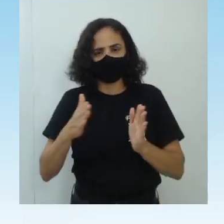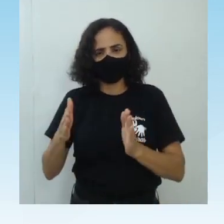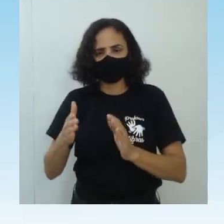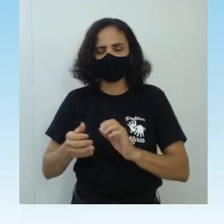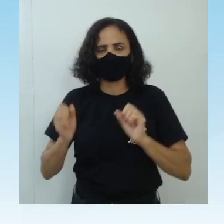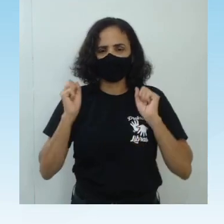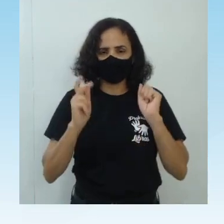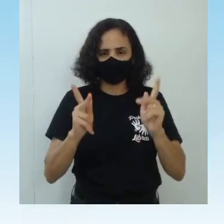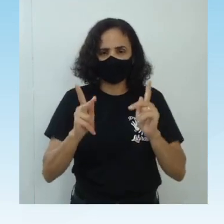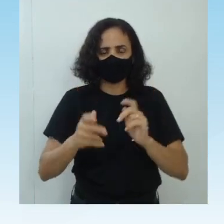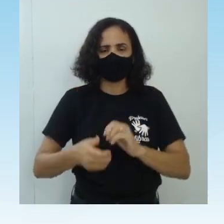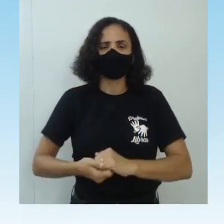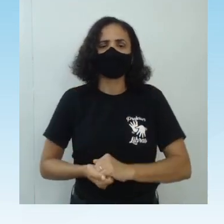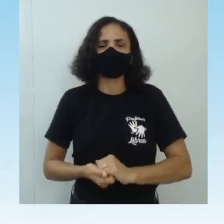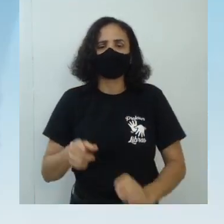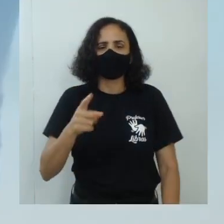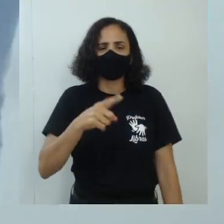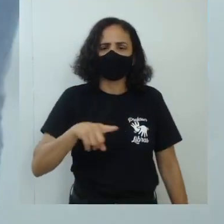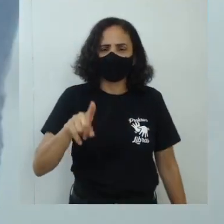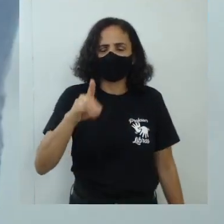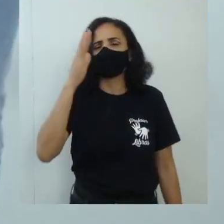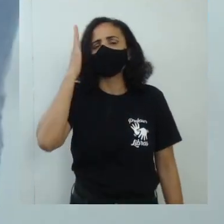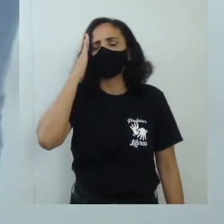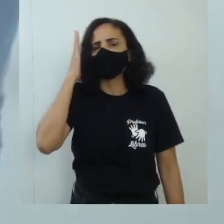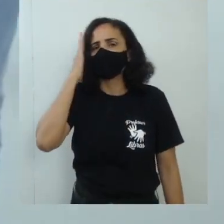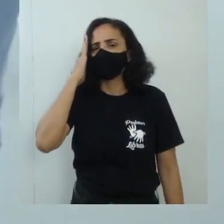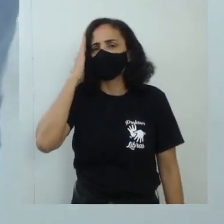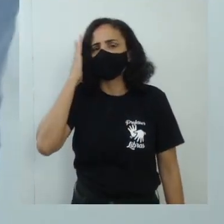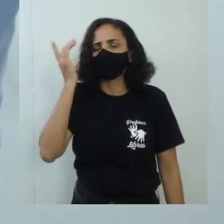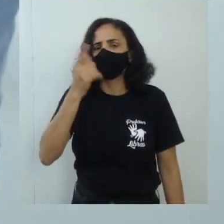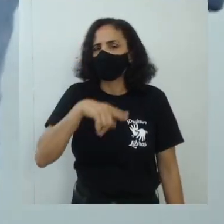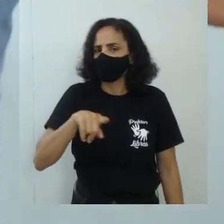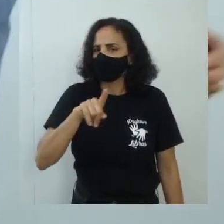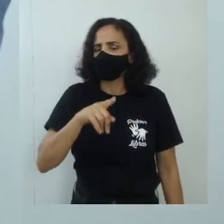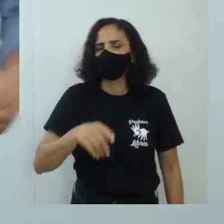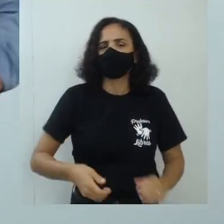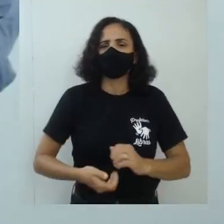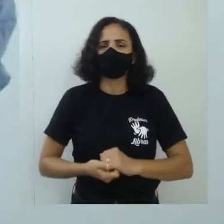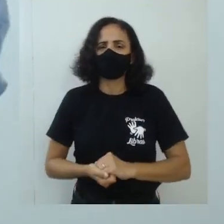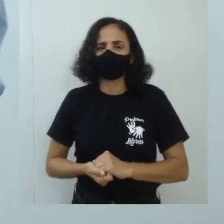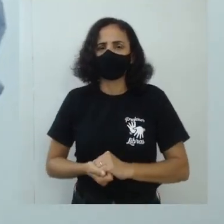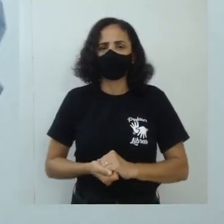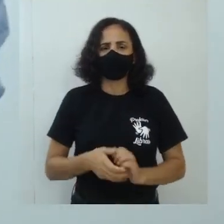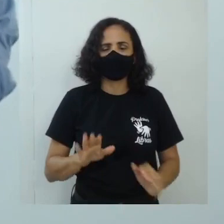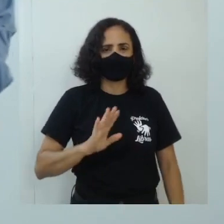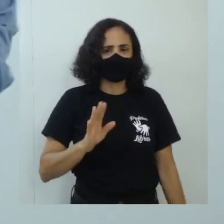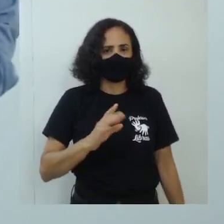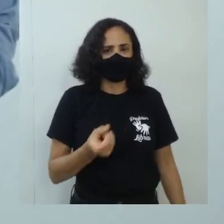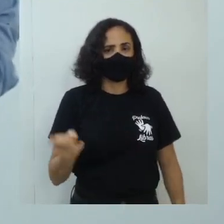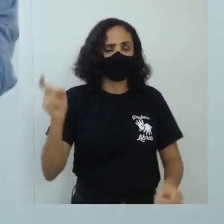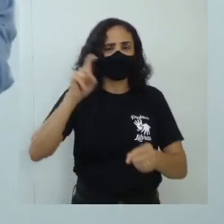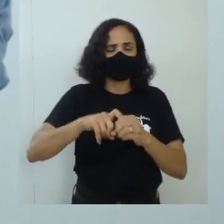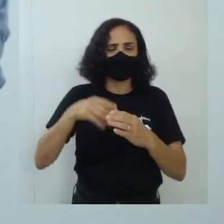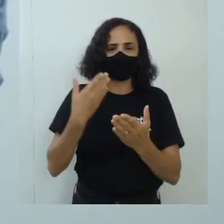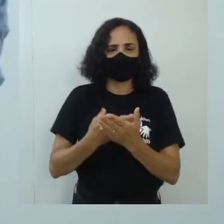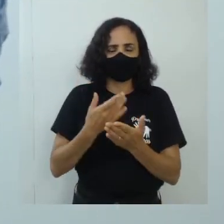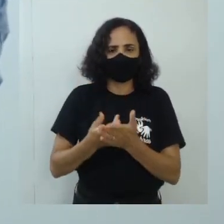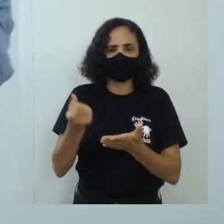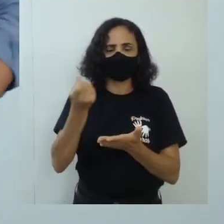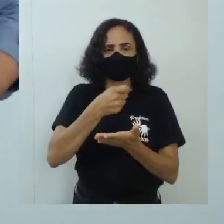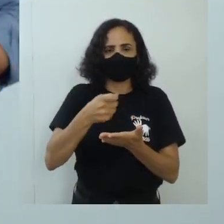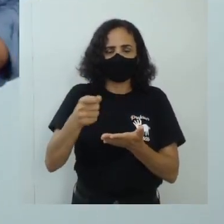ok? galera deu pra entender aí? muito bem a gente volta já já mas façam as